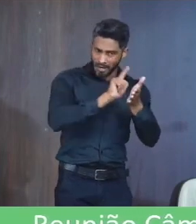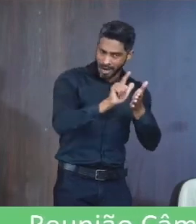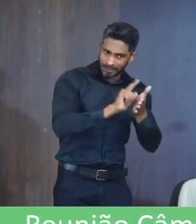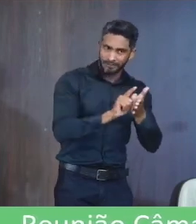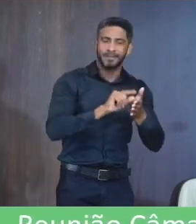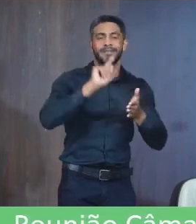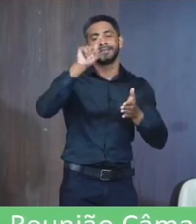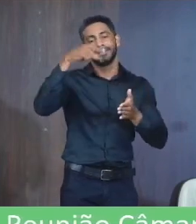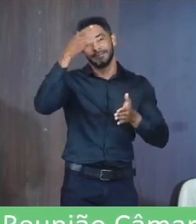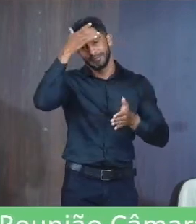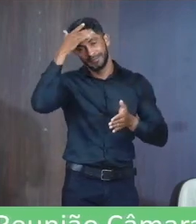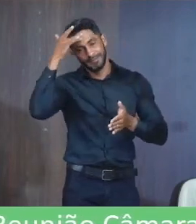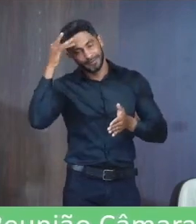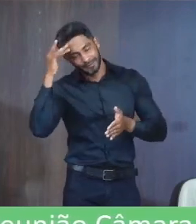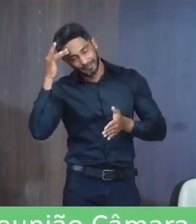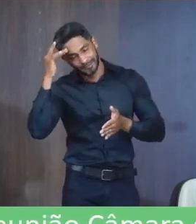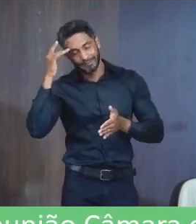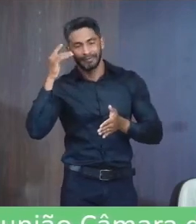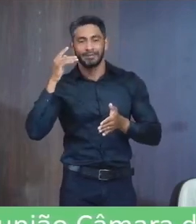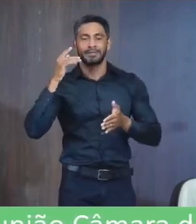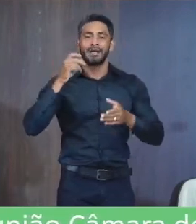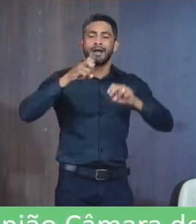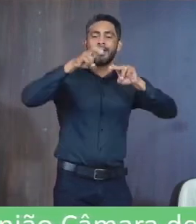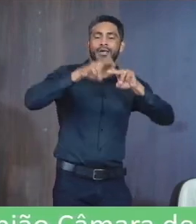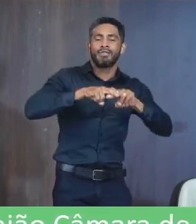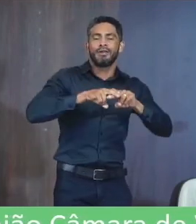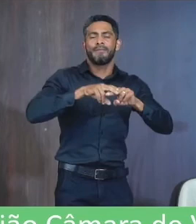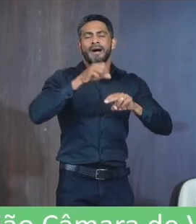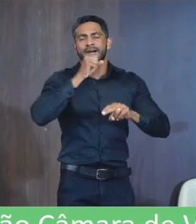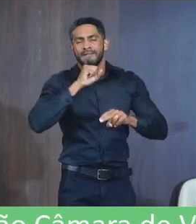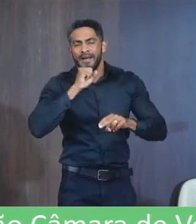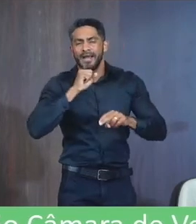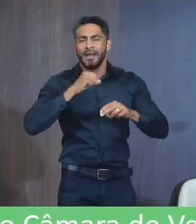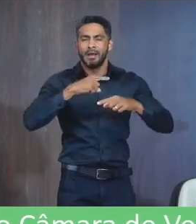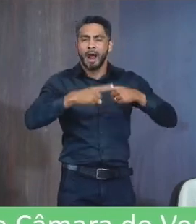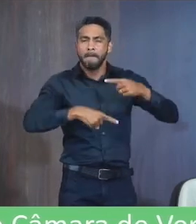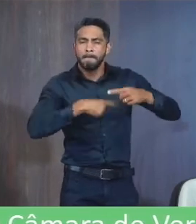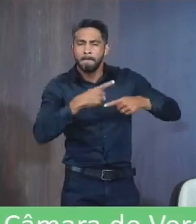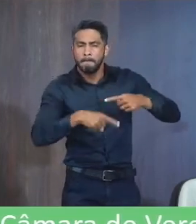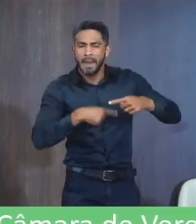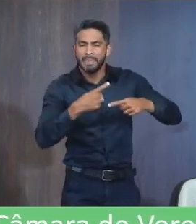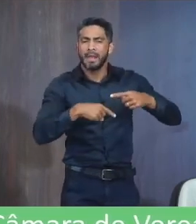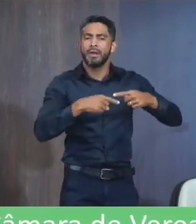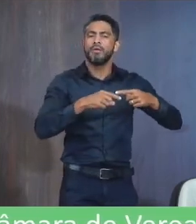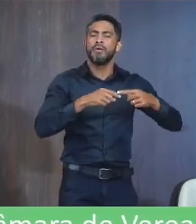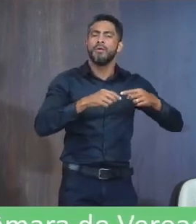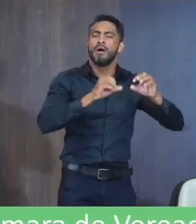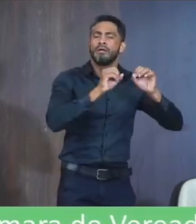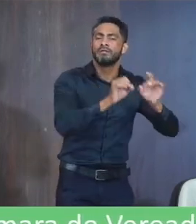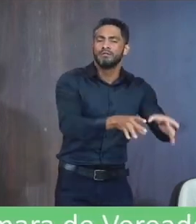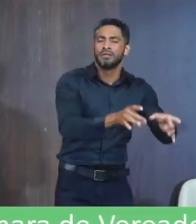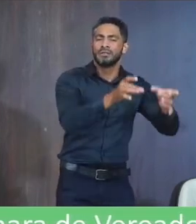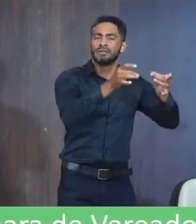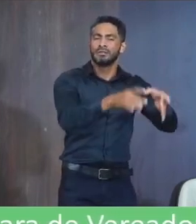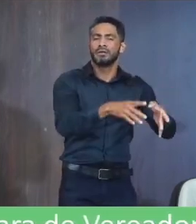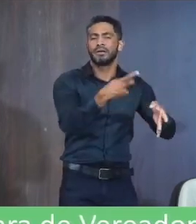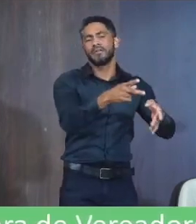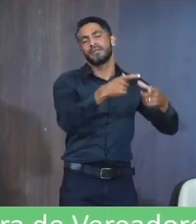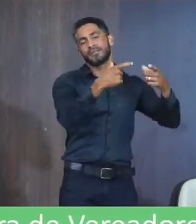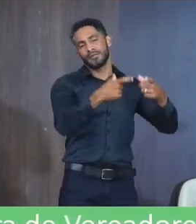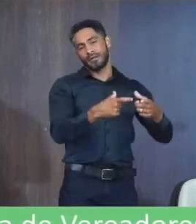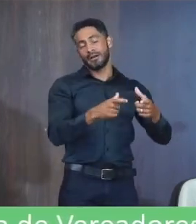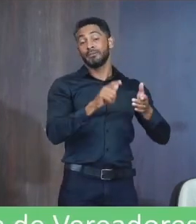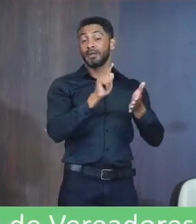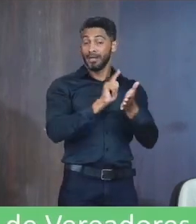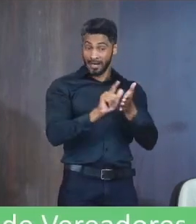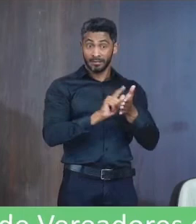E em seguida A gente vê Sofá Pneu Então a população Tem que ter cuidado Aí na hora de descartar Isso aí Porque ainda que a